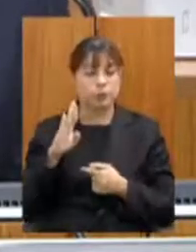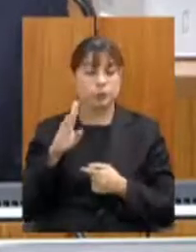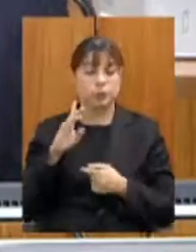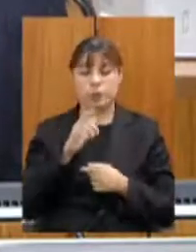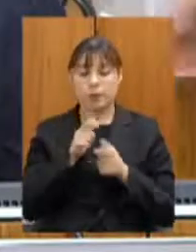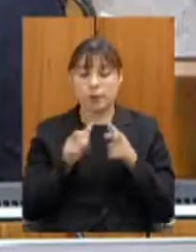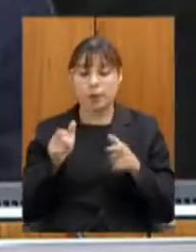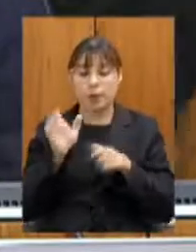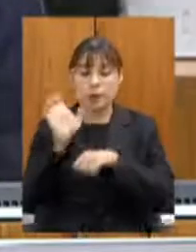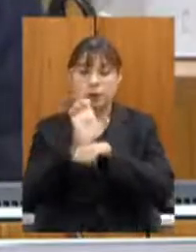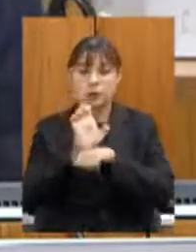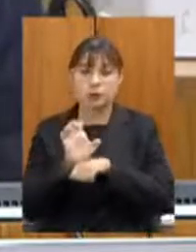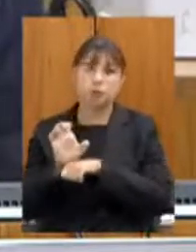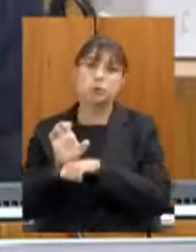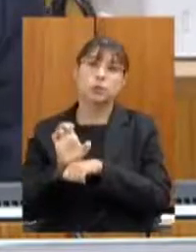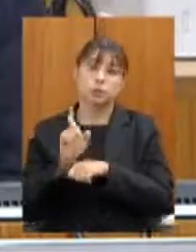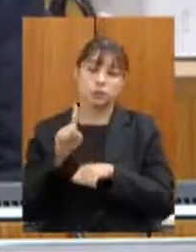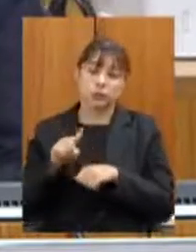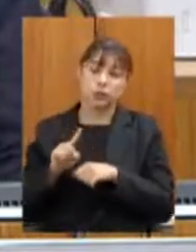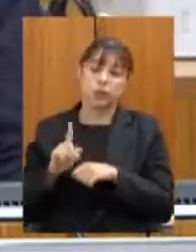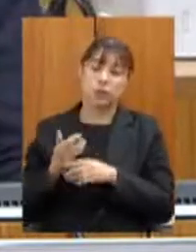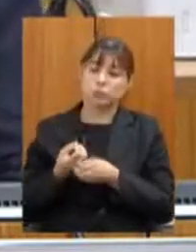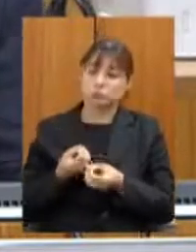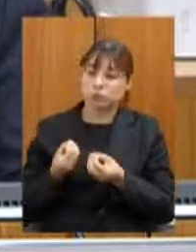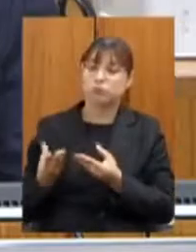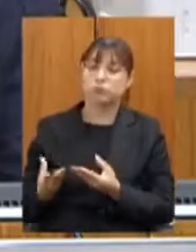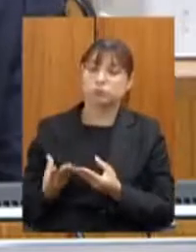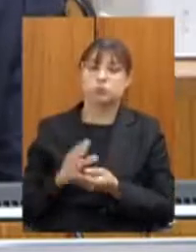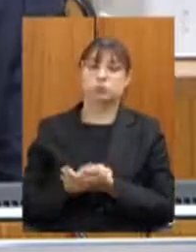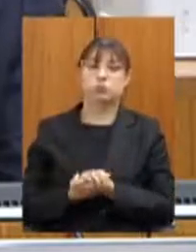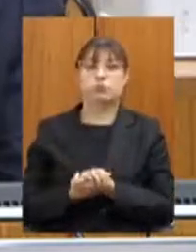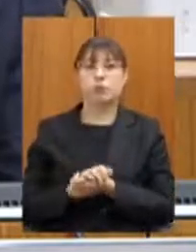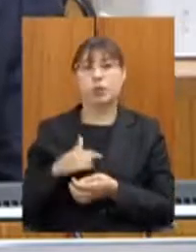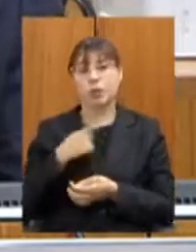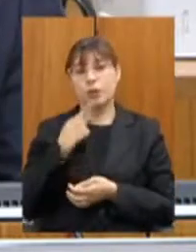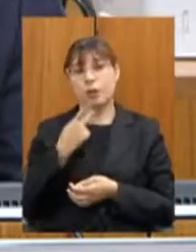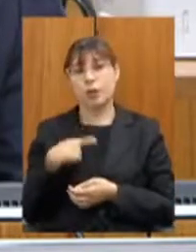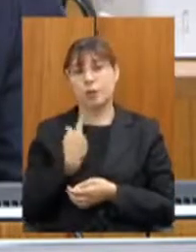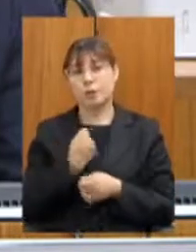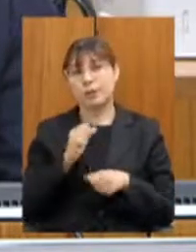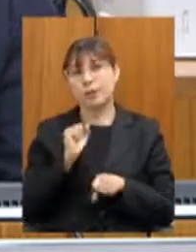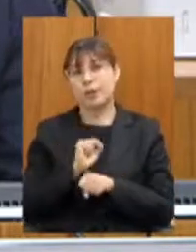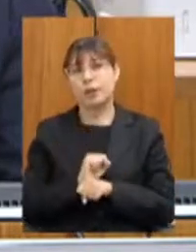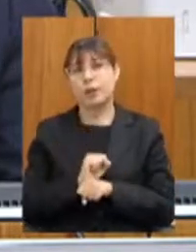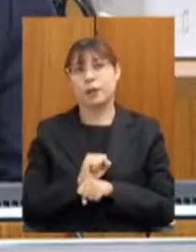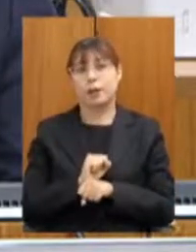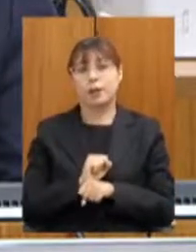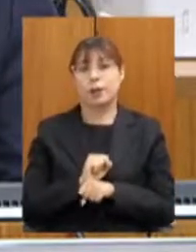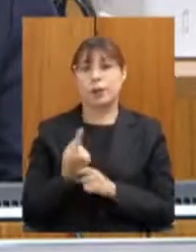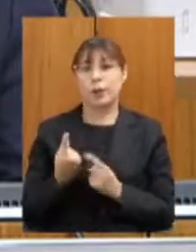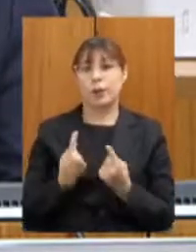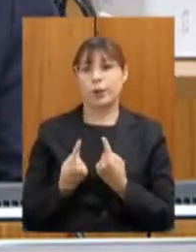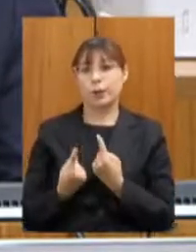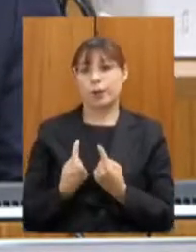federação, passa por concessões. Eu costumo dizer que a gente tem que parar de ter rodovias